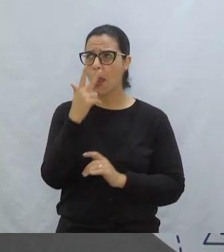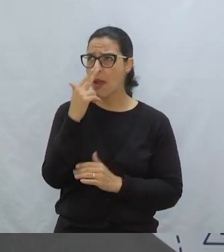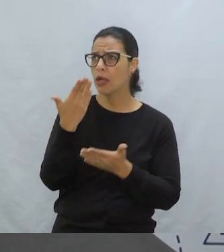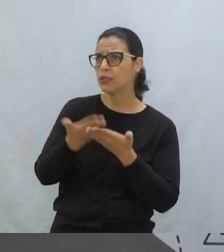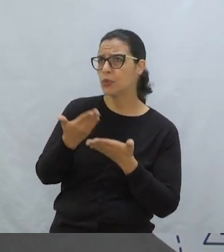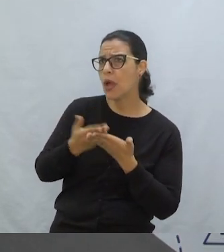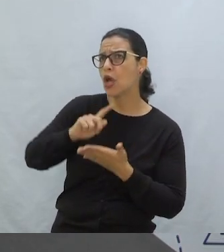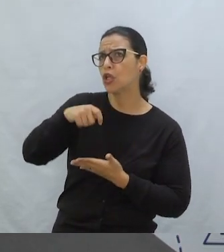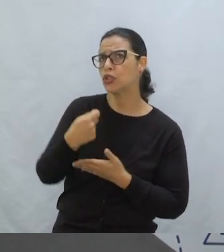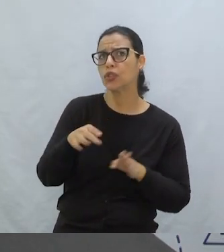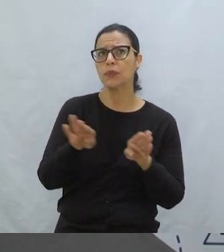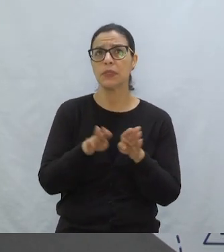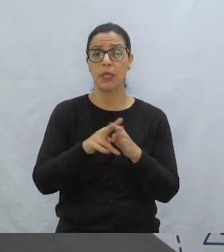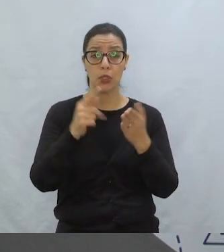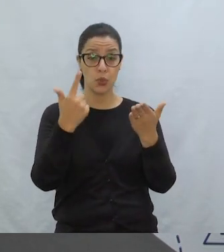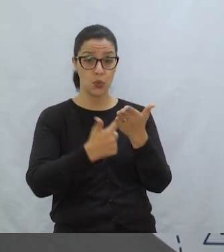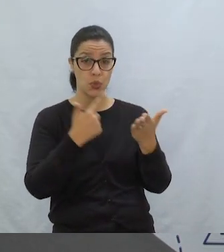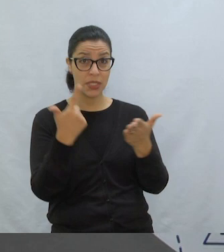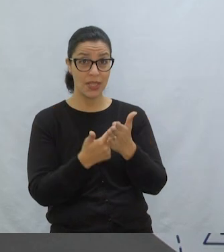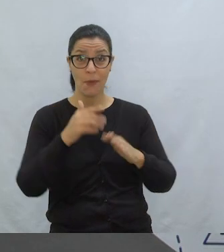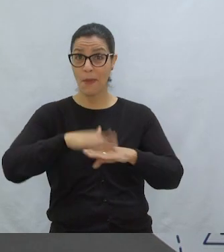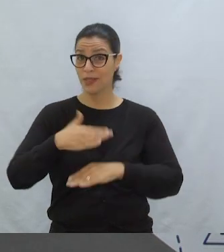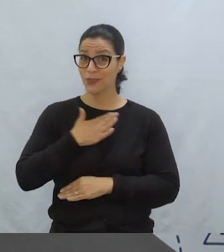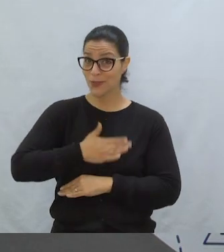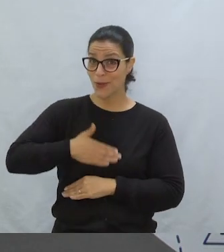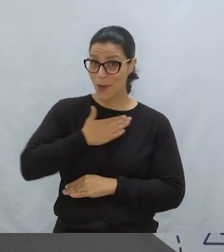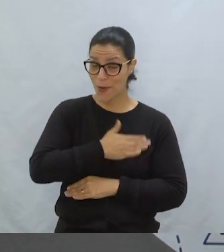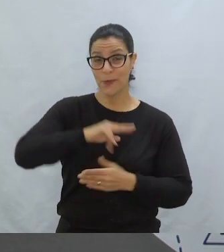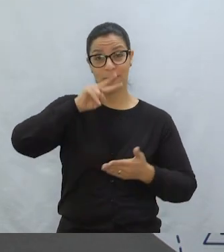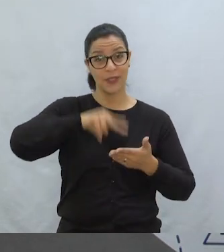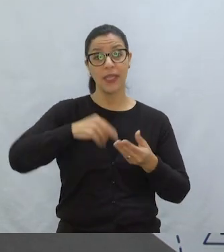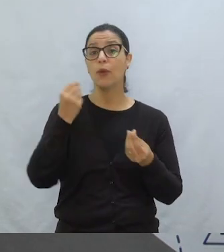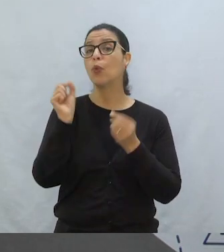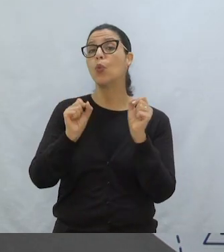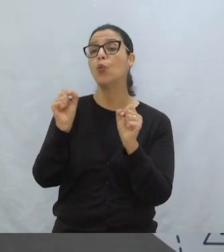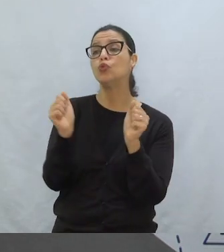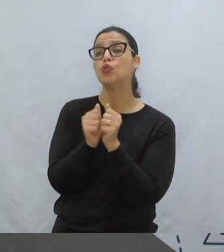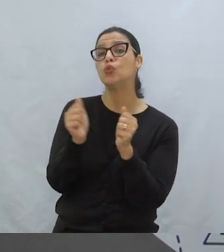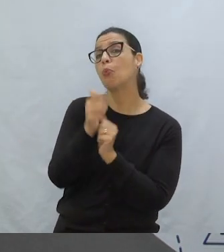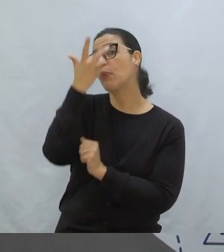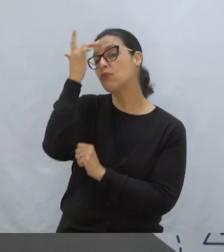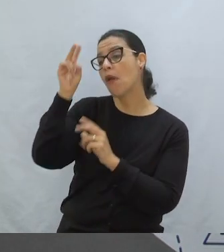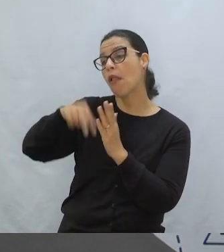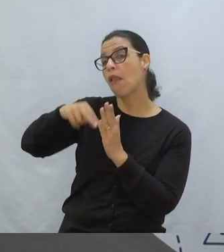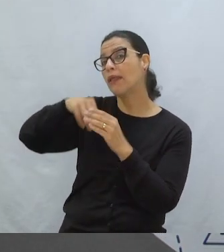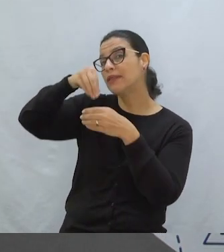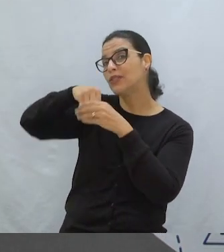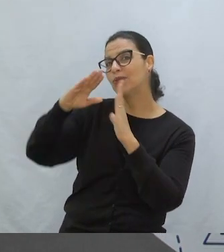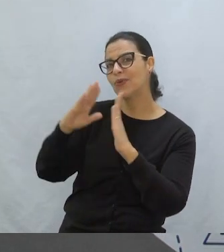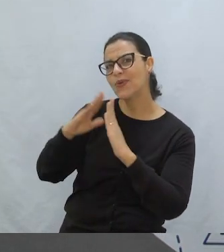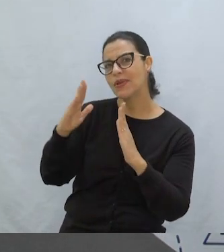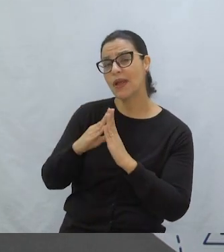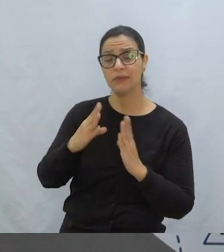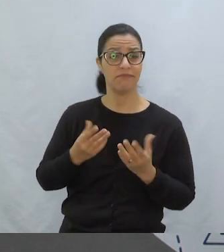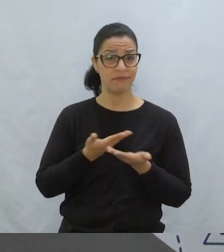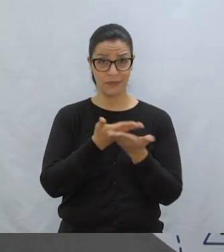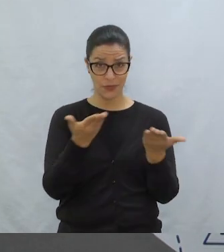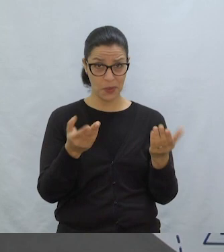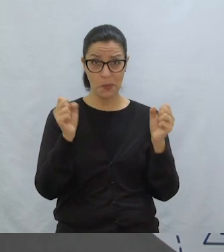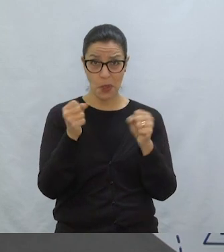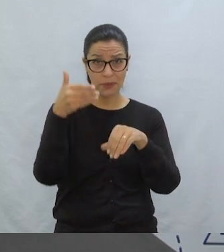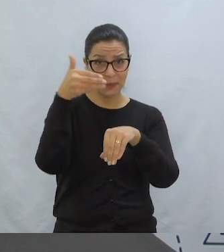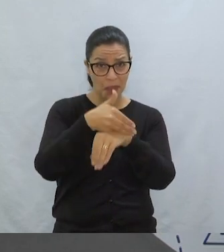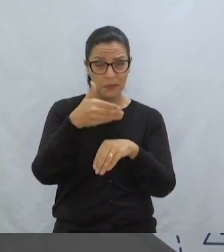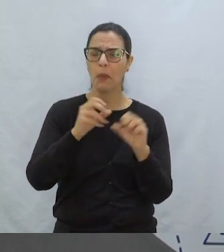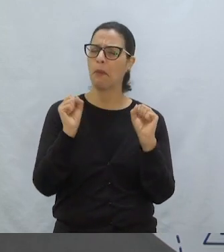Dizer o que achou da aula Quais são os livros De que você mais gosta Com quem você lê em casa Essa sessão é